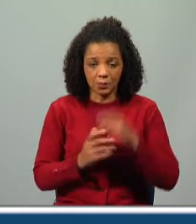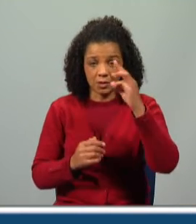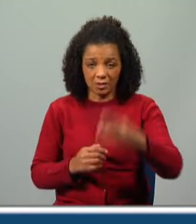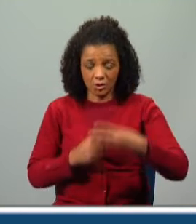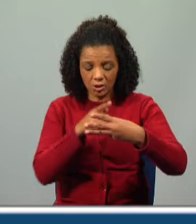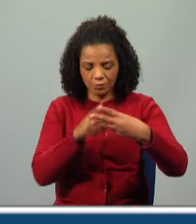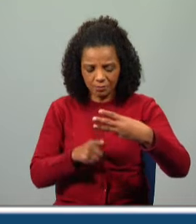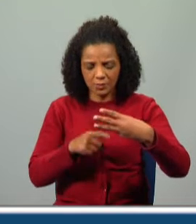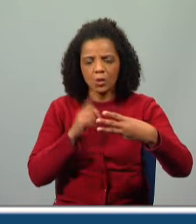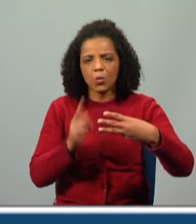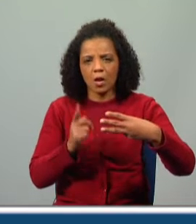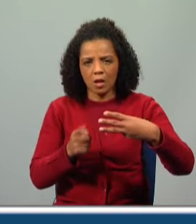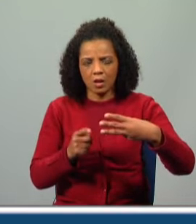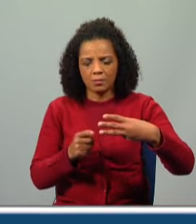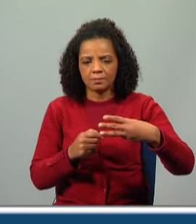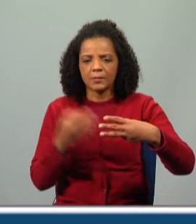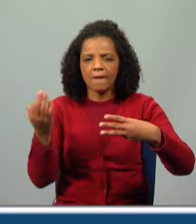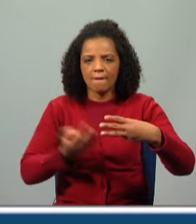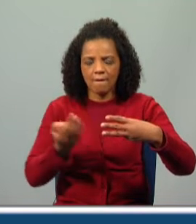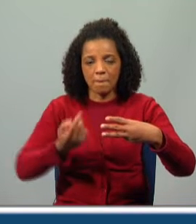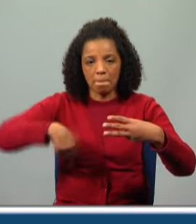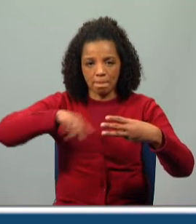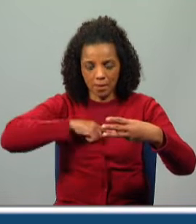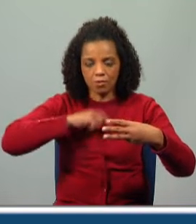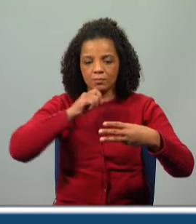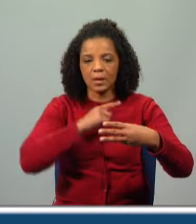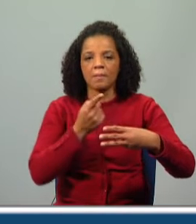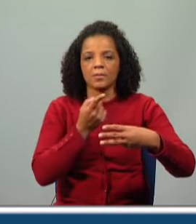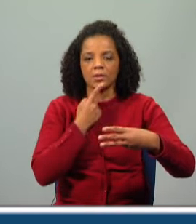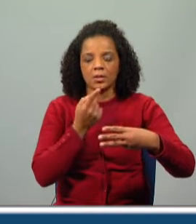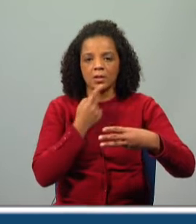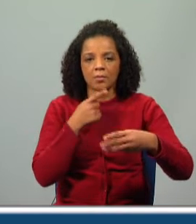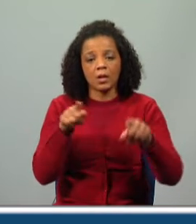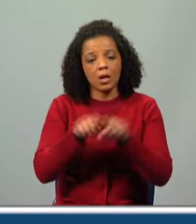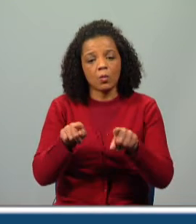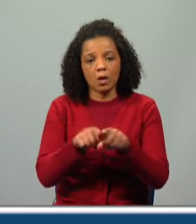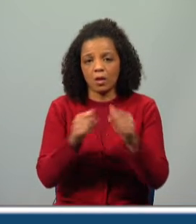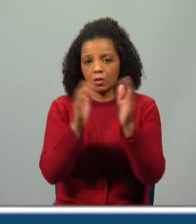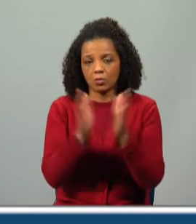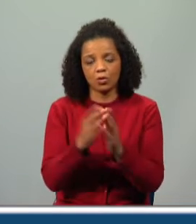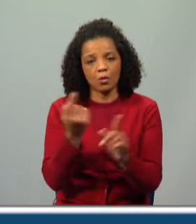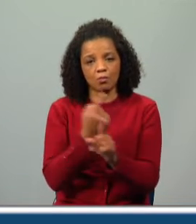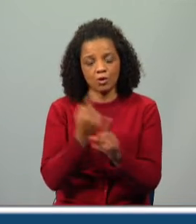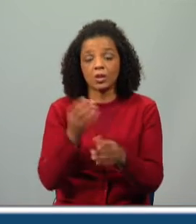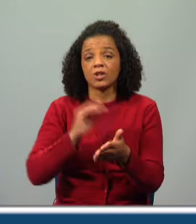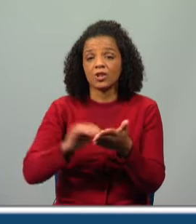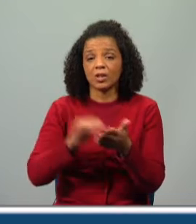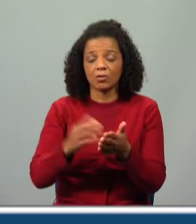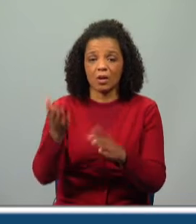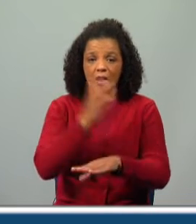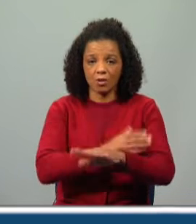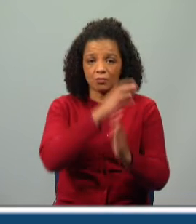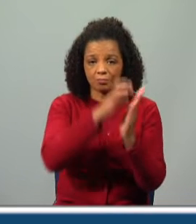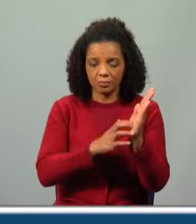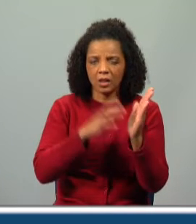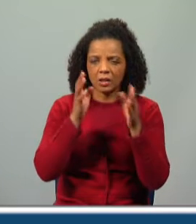opções, qual é aquela? Que realmente nós conseguimos perceber que é comum a todos os objetos e que estava lá escrito. Estiveste com